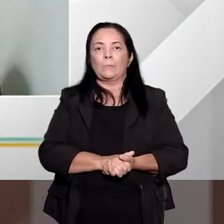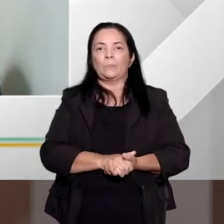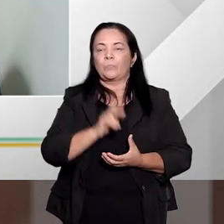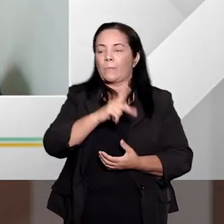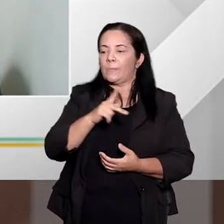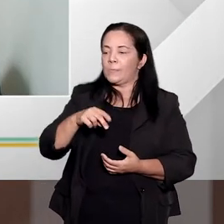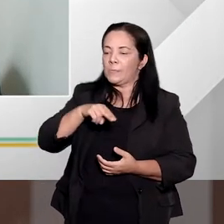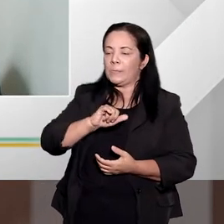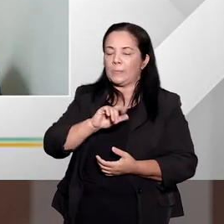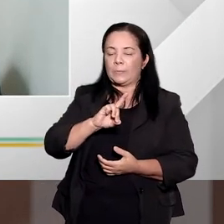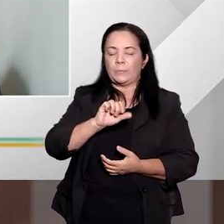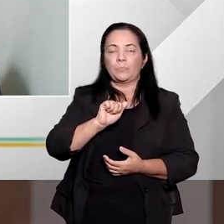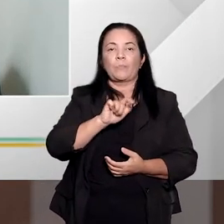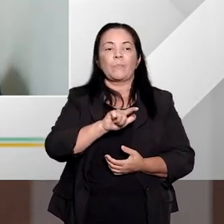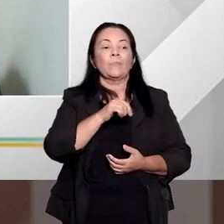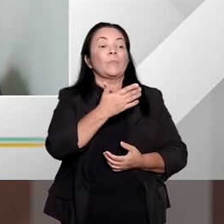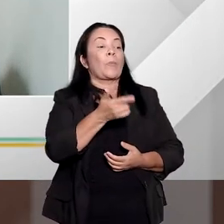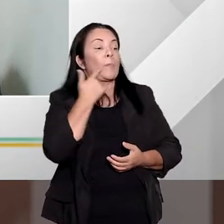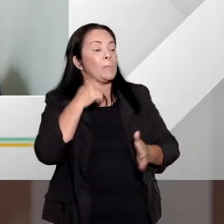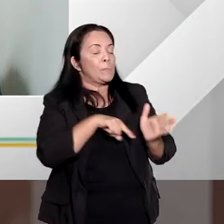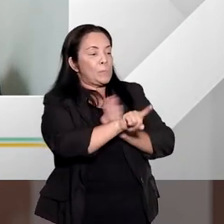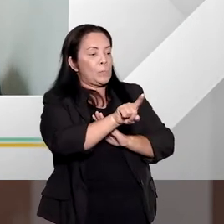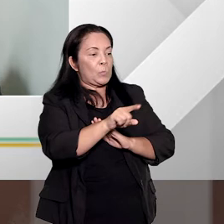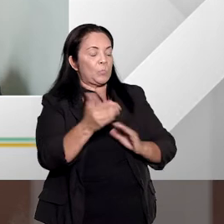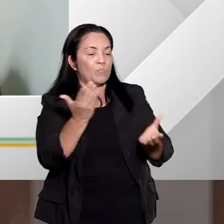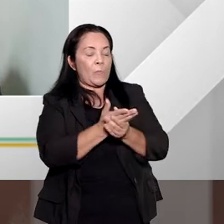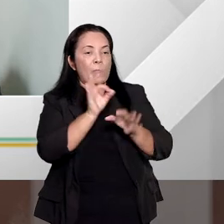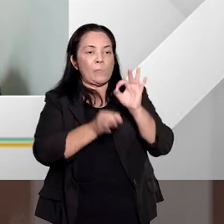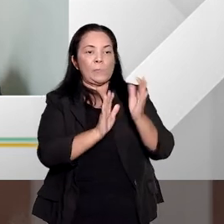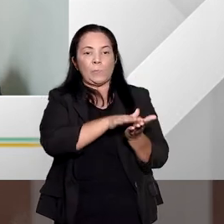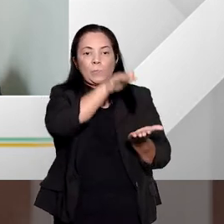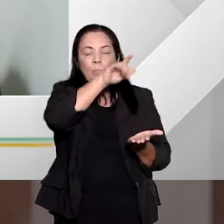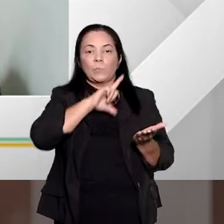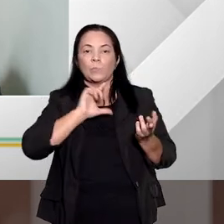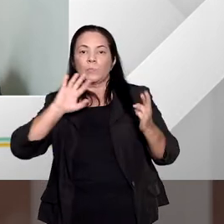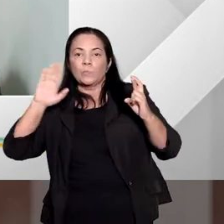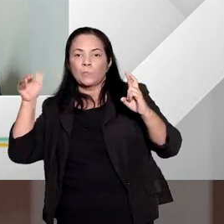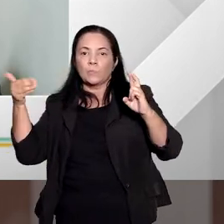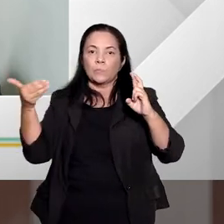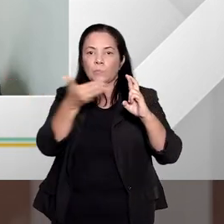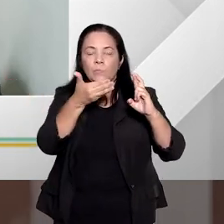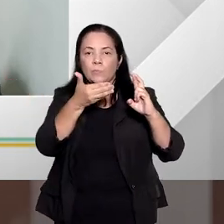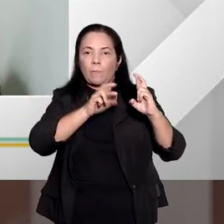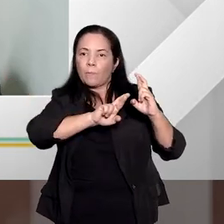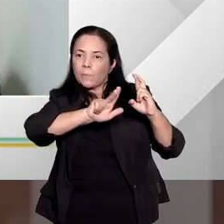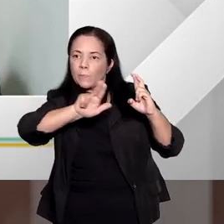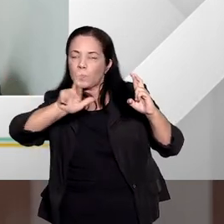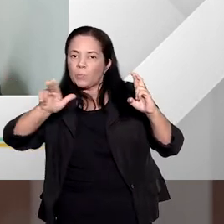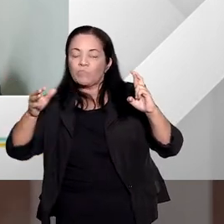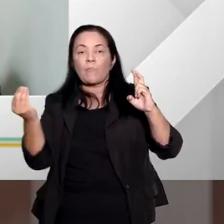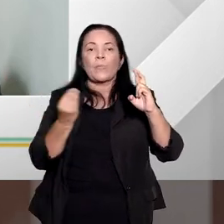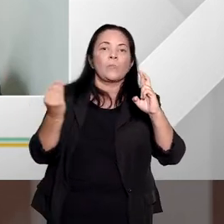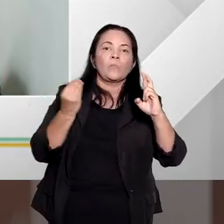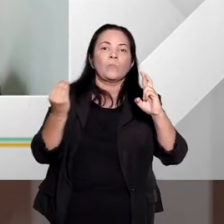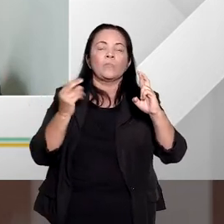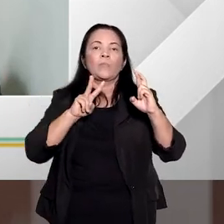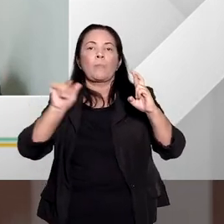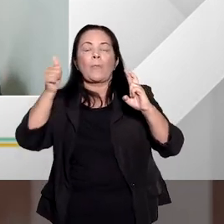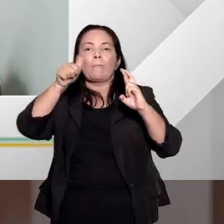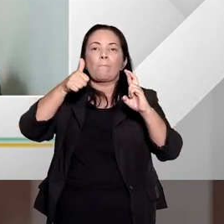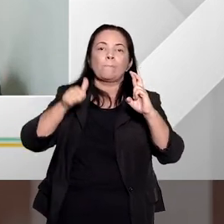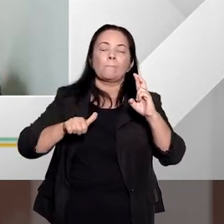Professor Nidal, então, quando a ação penal tem mais de um réu e chamados correus, como é que é estabelecida a primeira fase da